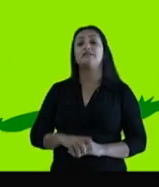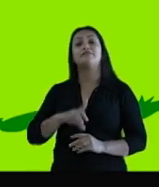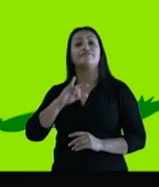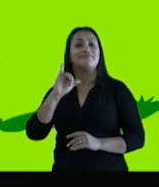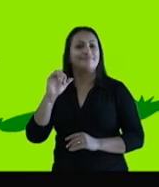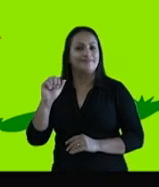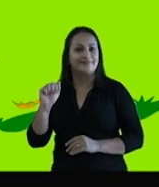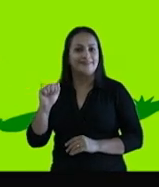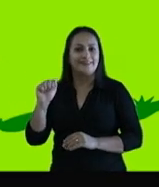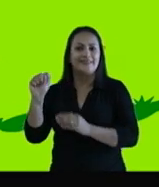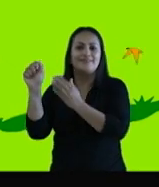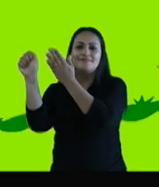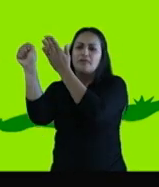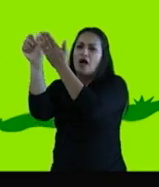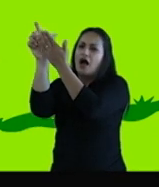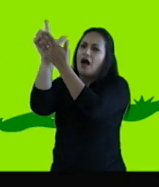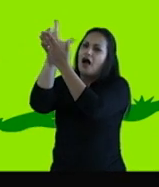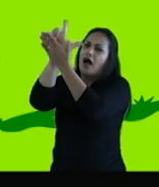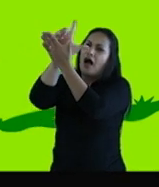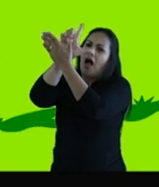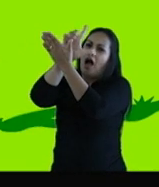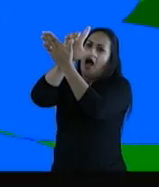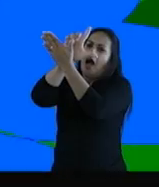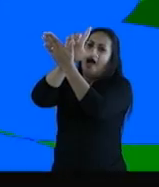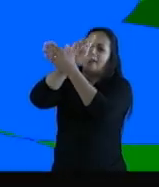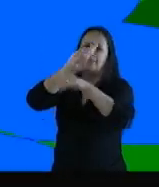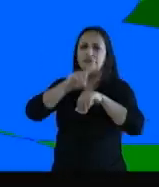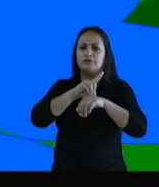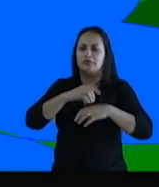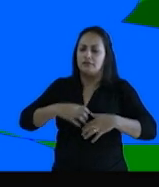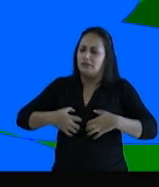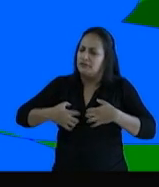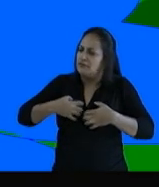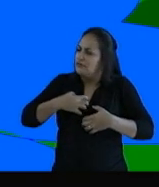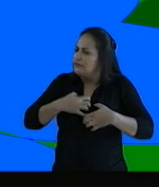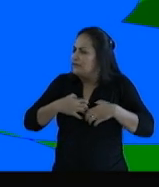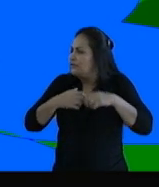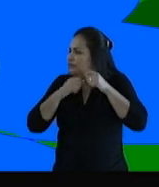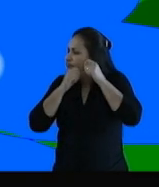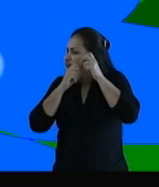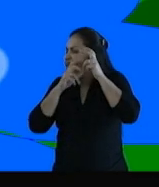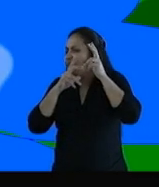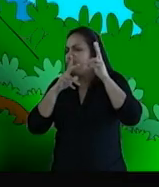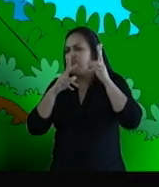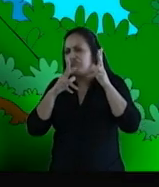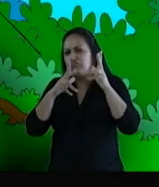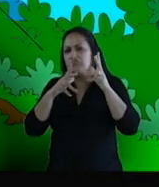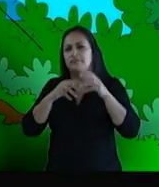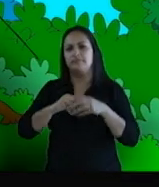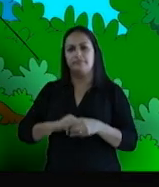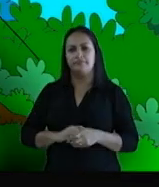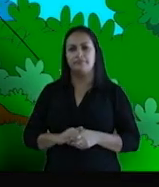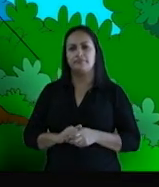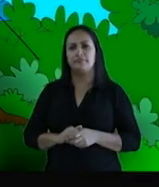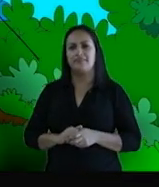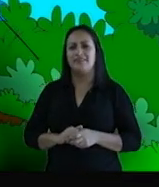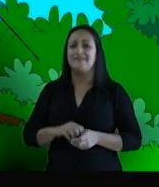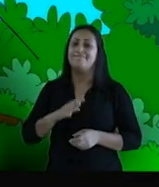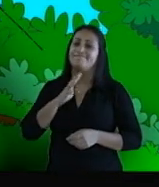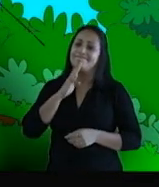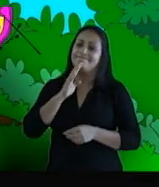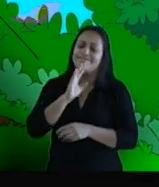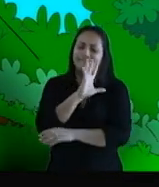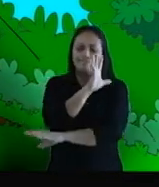Certo dia, quando o sol nasceu, a EGIPTE acordou enjoada, muito desanimada,